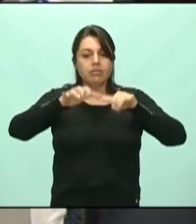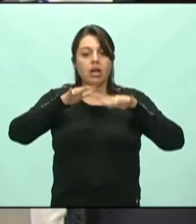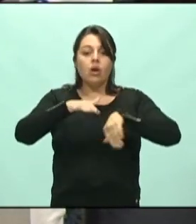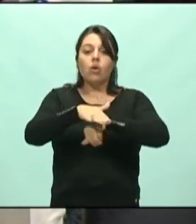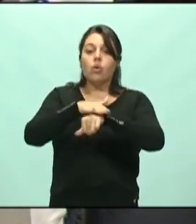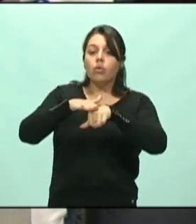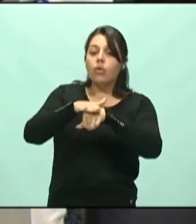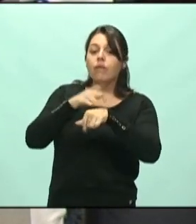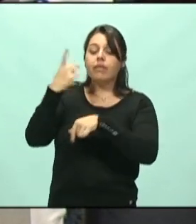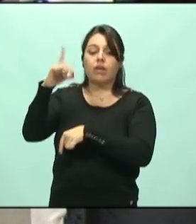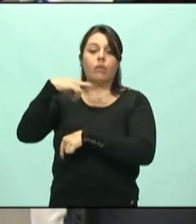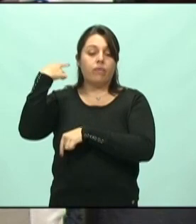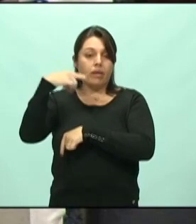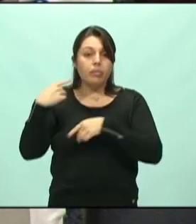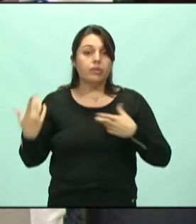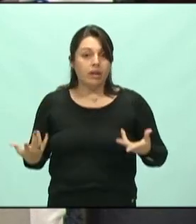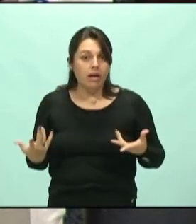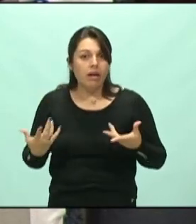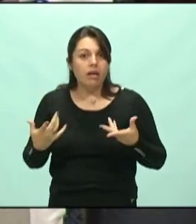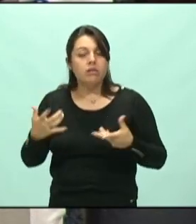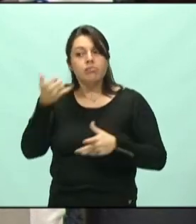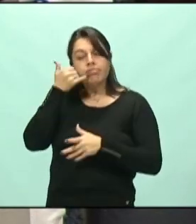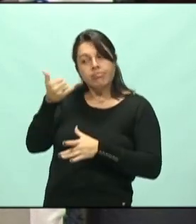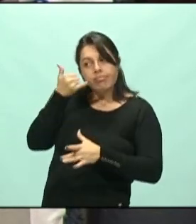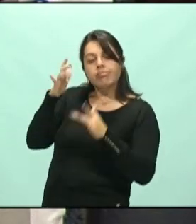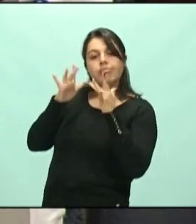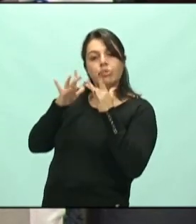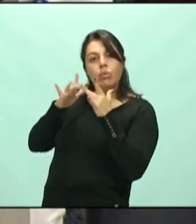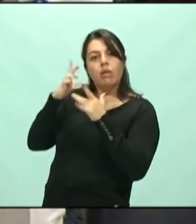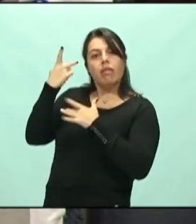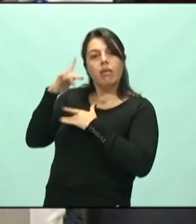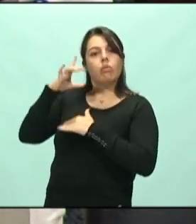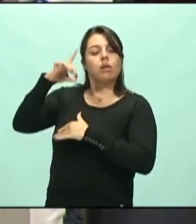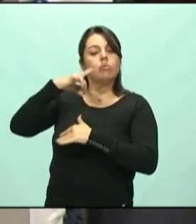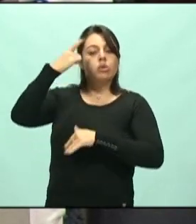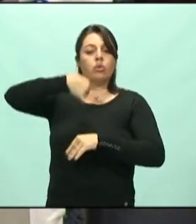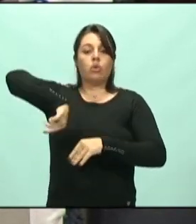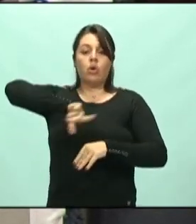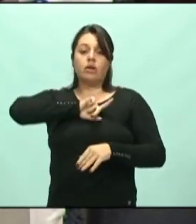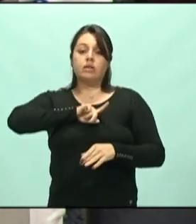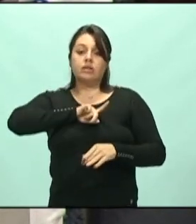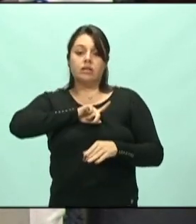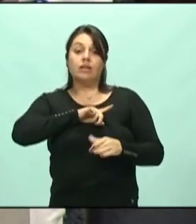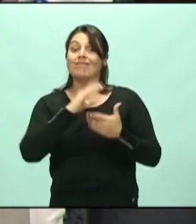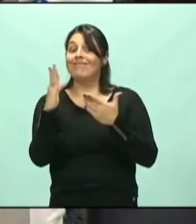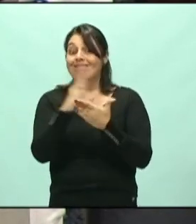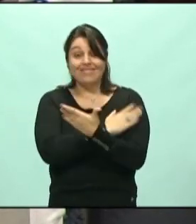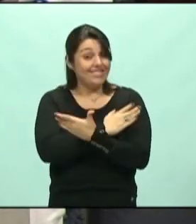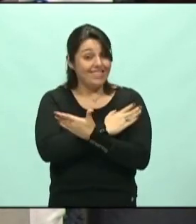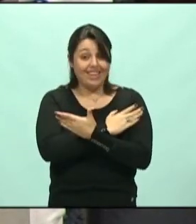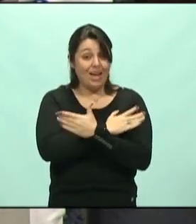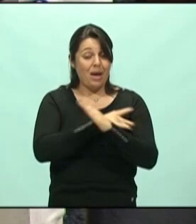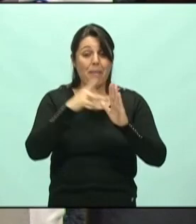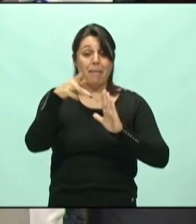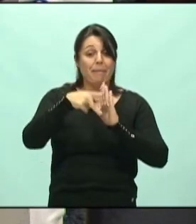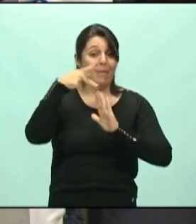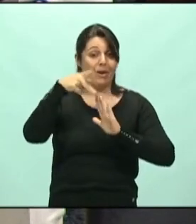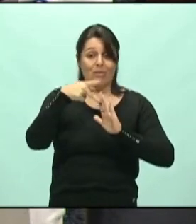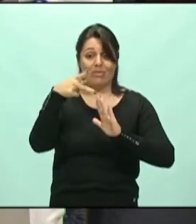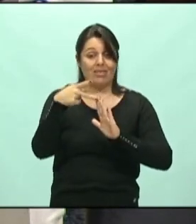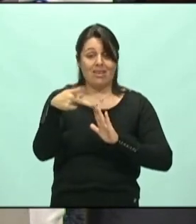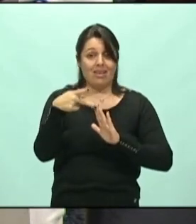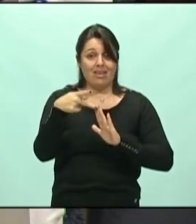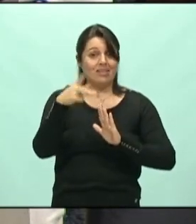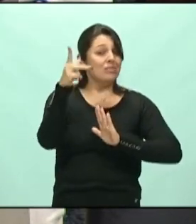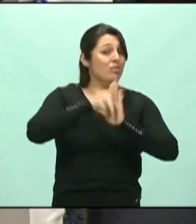converse com os seus deputados. Entrem em contato com os seus deputados. Nós temos que tirar imediatamente de pauta esse